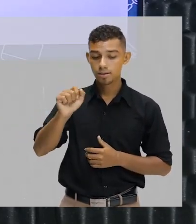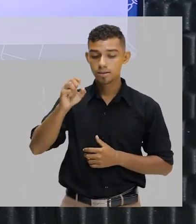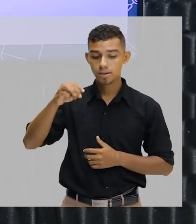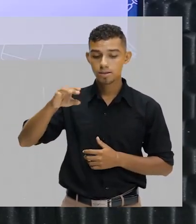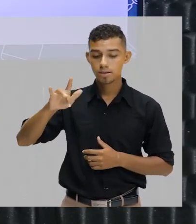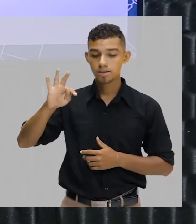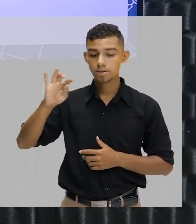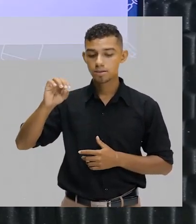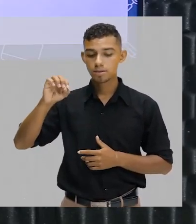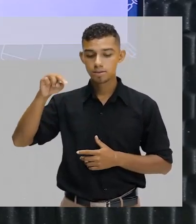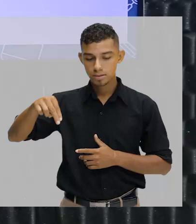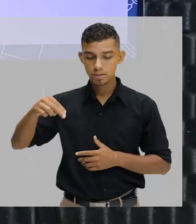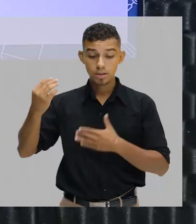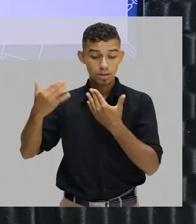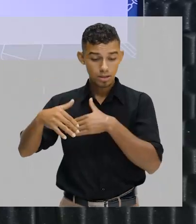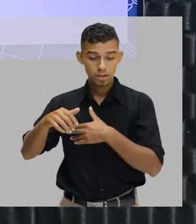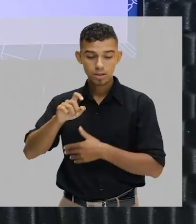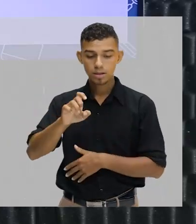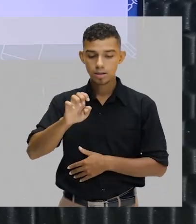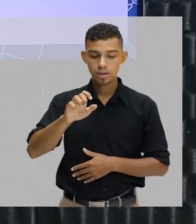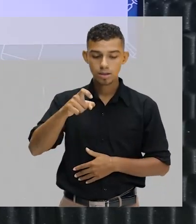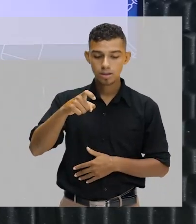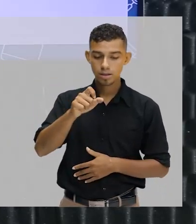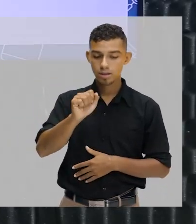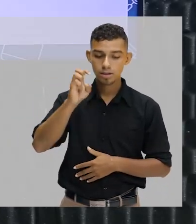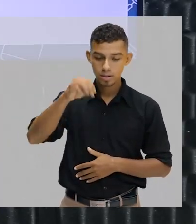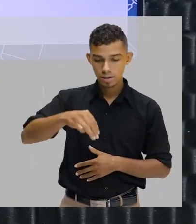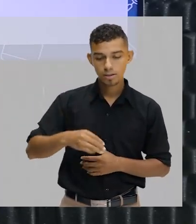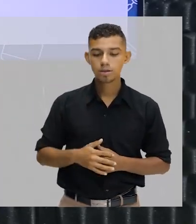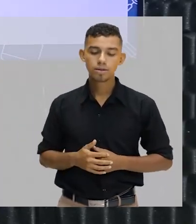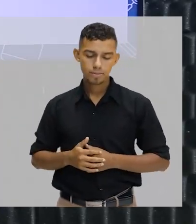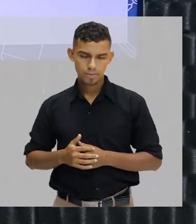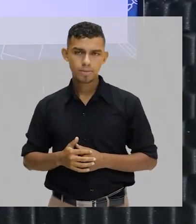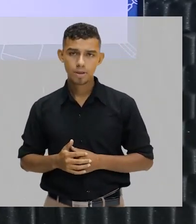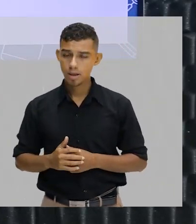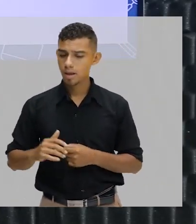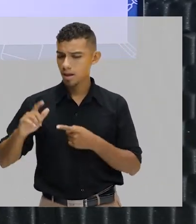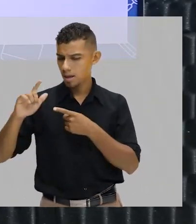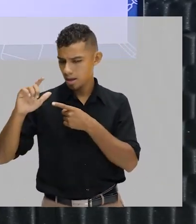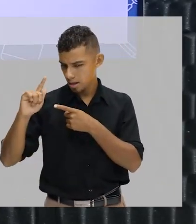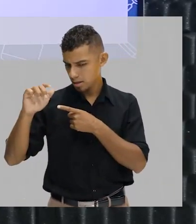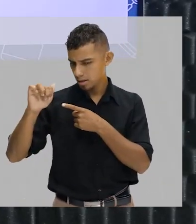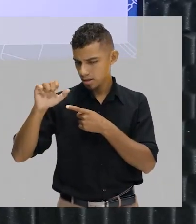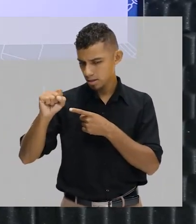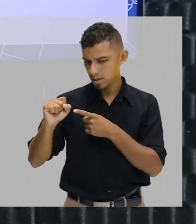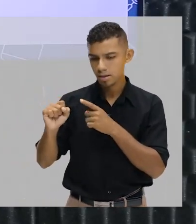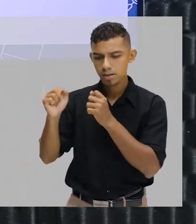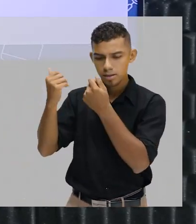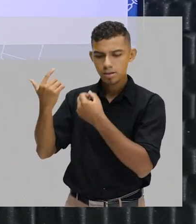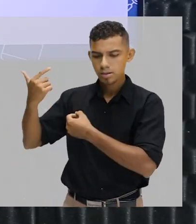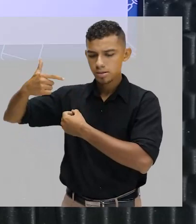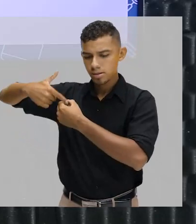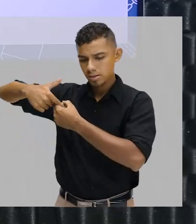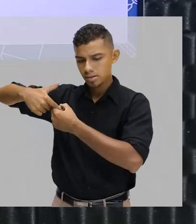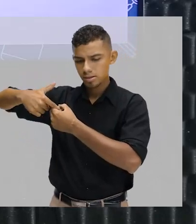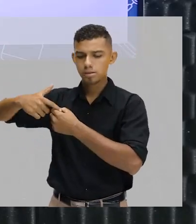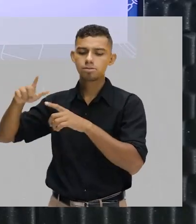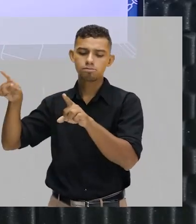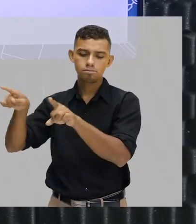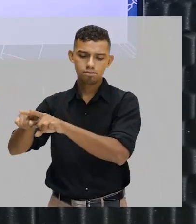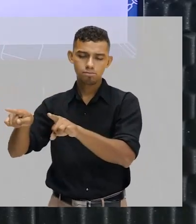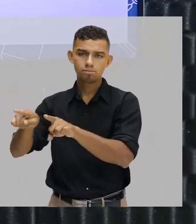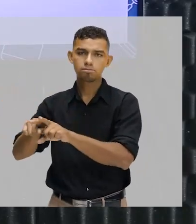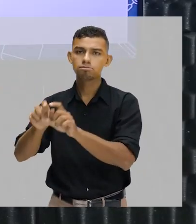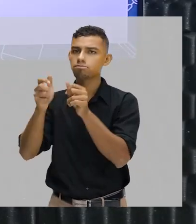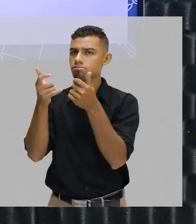prova, a avaliação. Gas é uma abreviação que fala de gasolina. Também